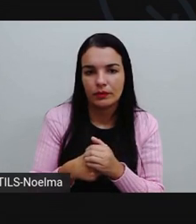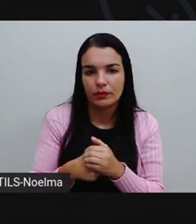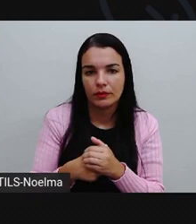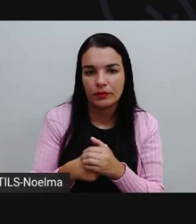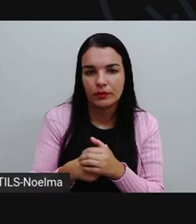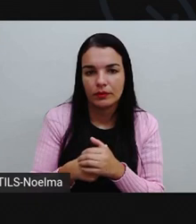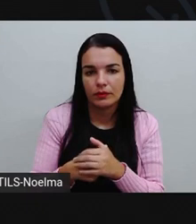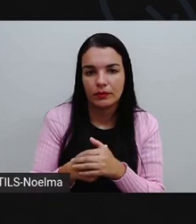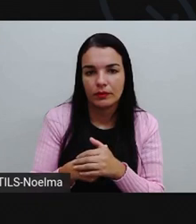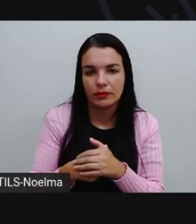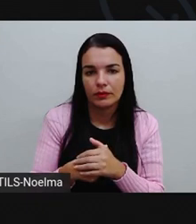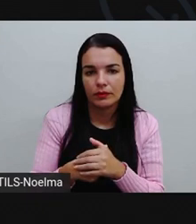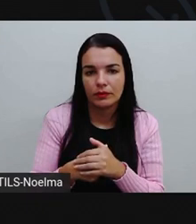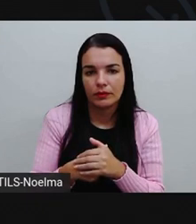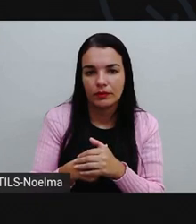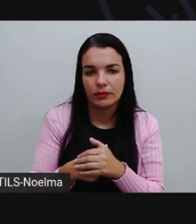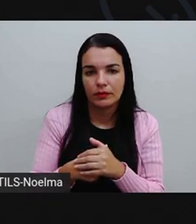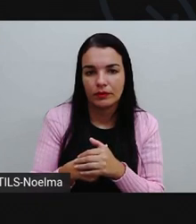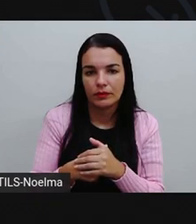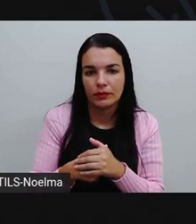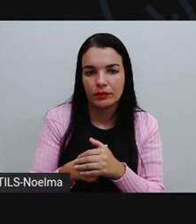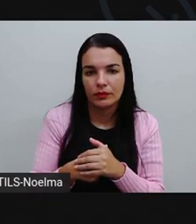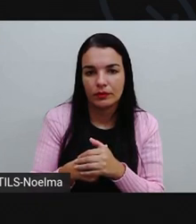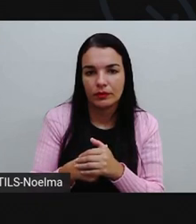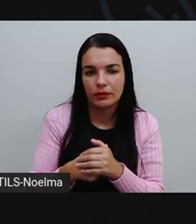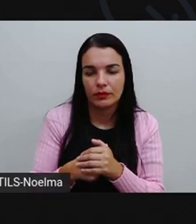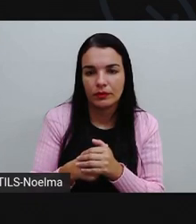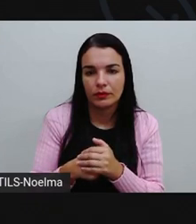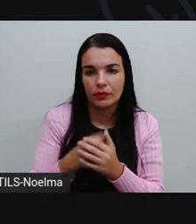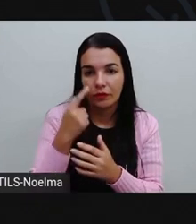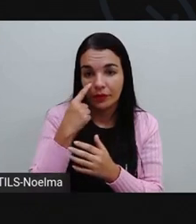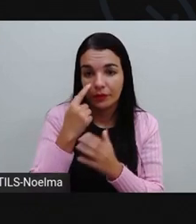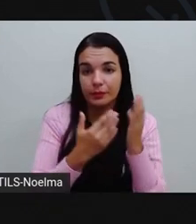nós vamos abaixar o 2. Ficou quanto?